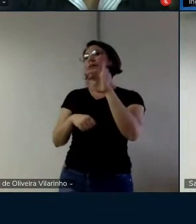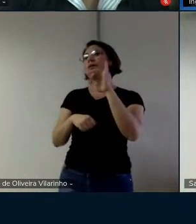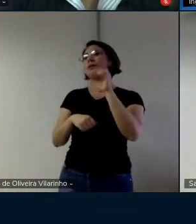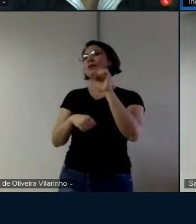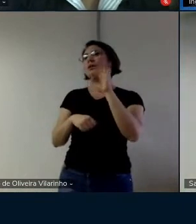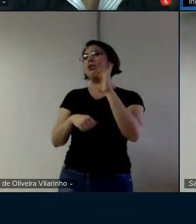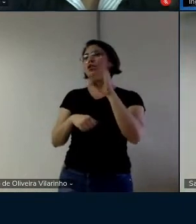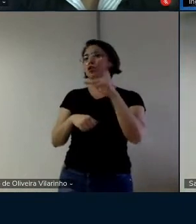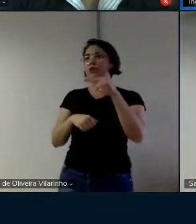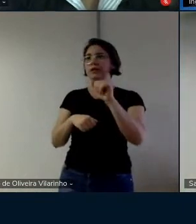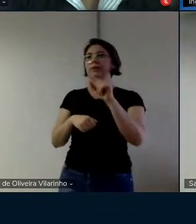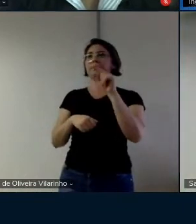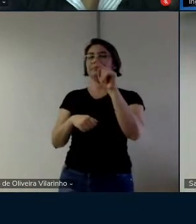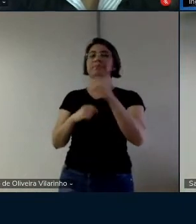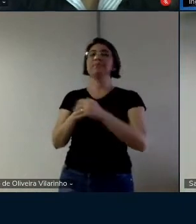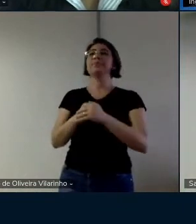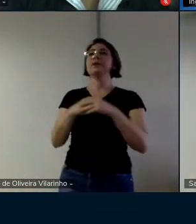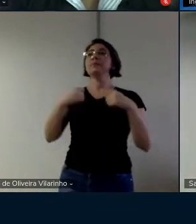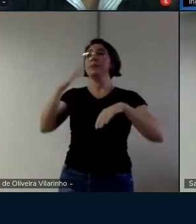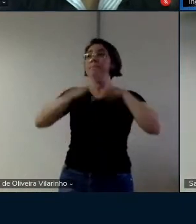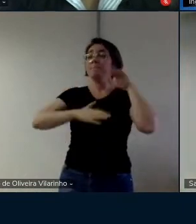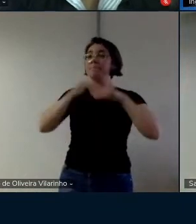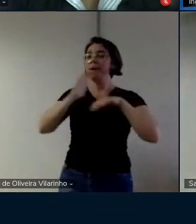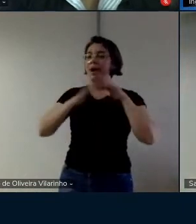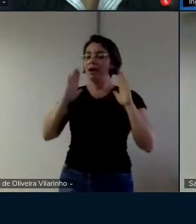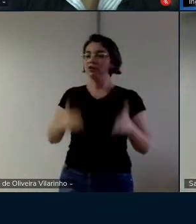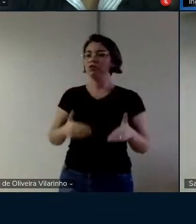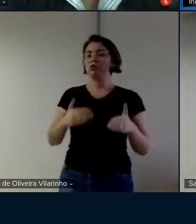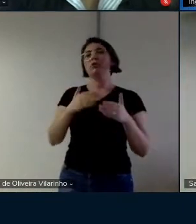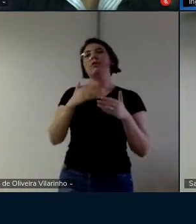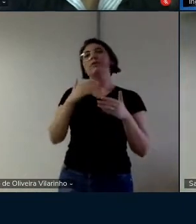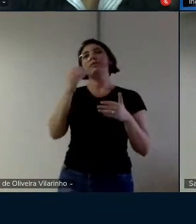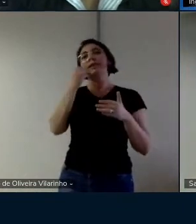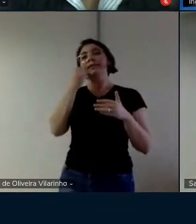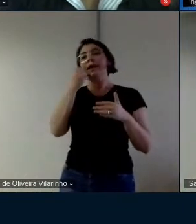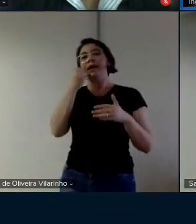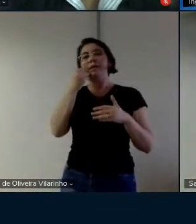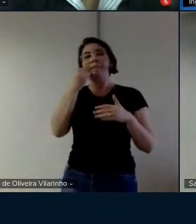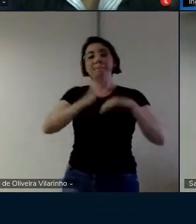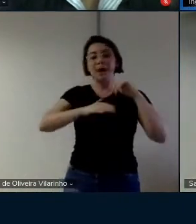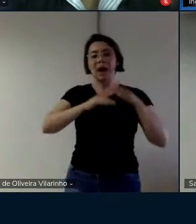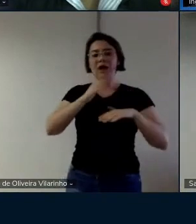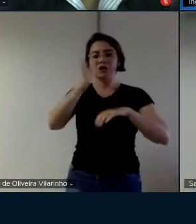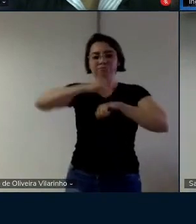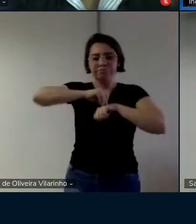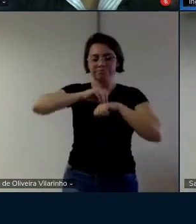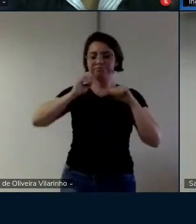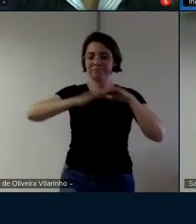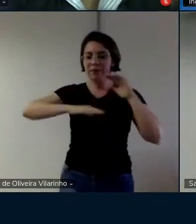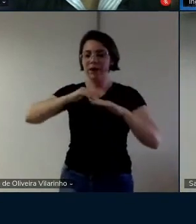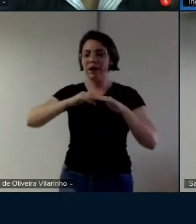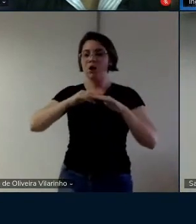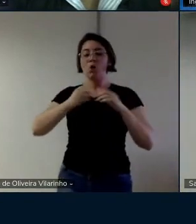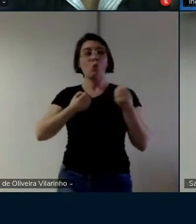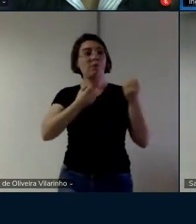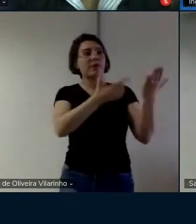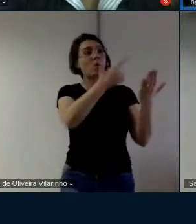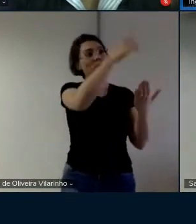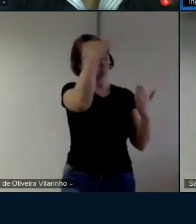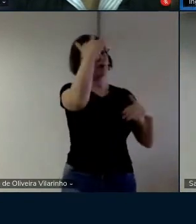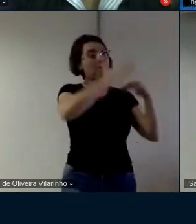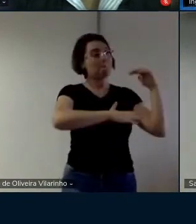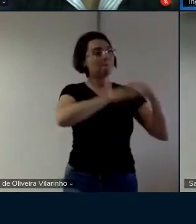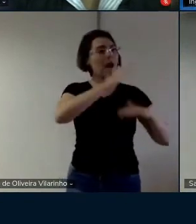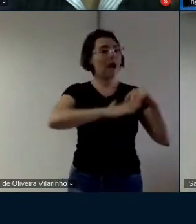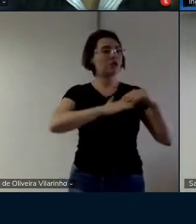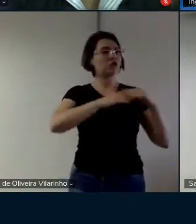Cristina a gente tem que pôr em prática de novo pra ver outra pessoa colocando em prática encontrando outros problemas ai como é que eu vou